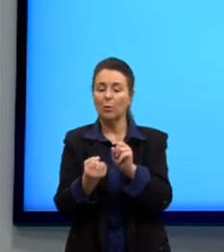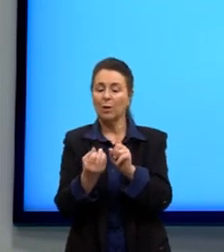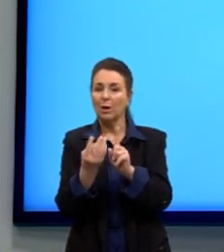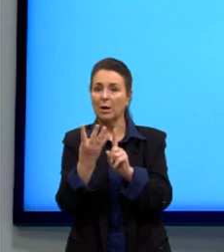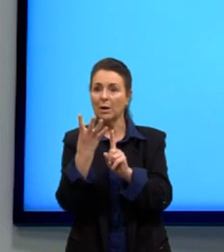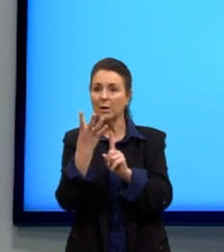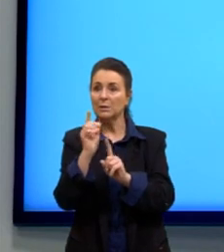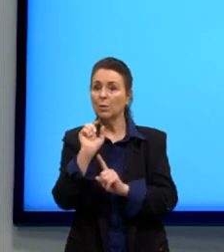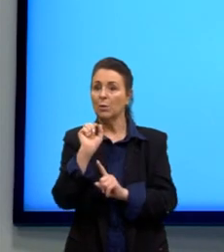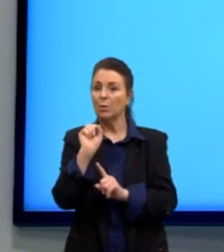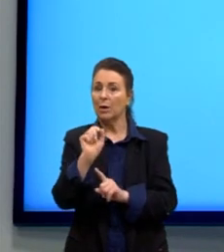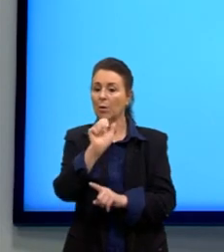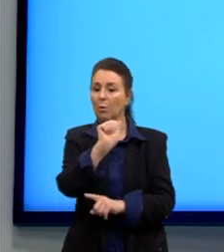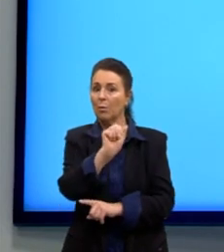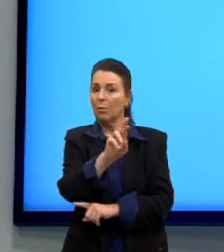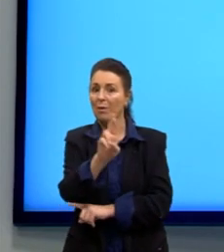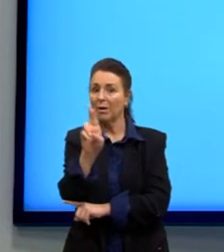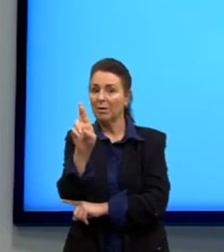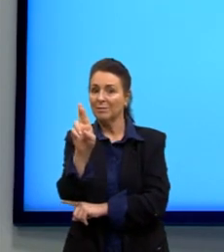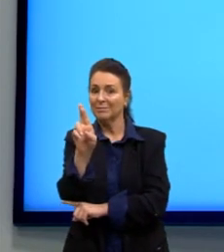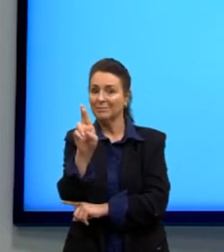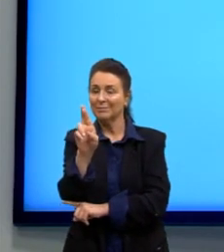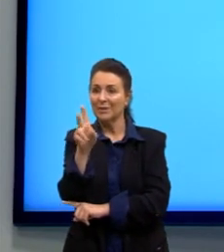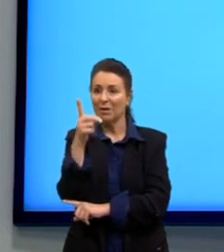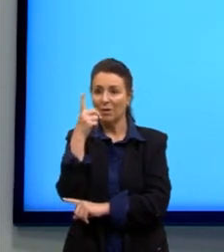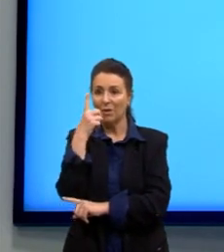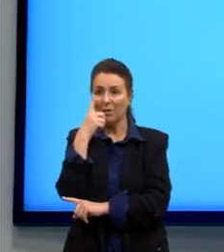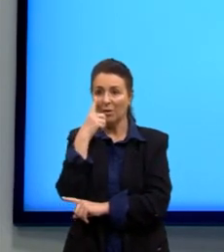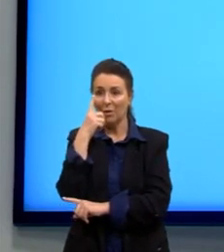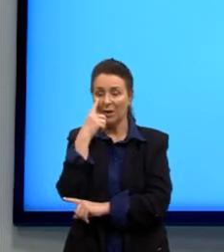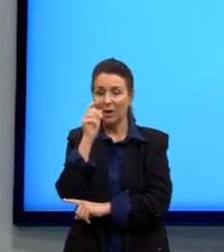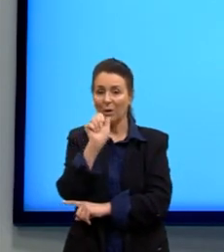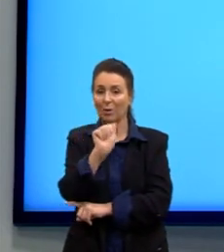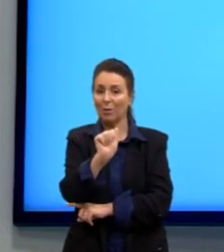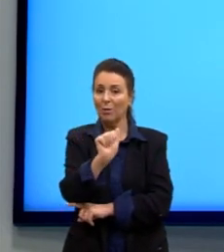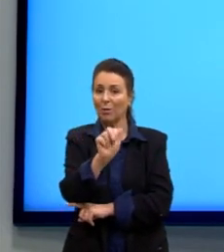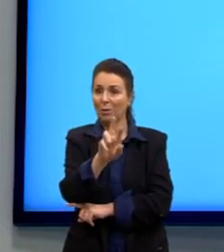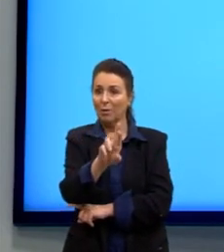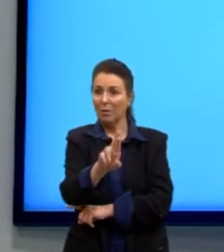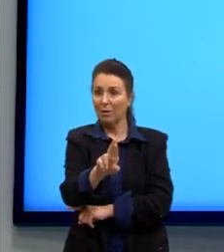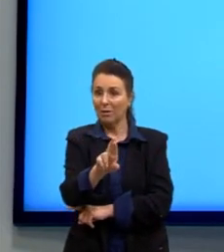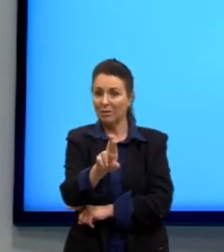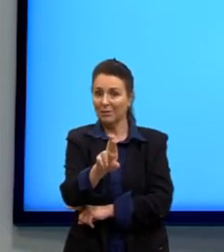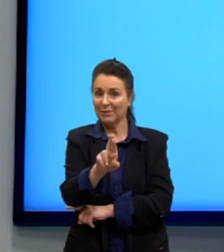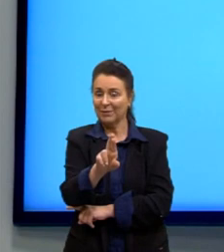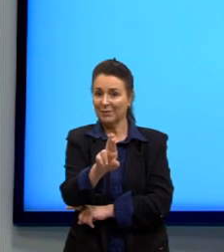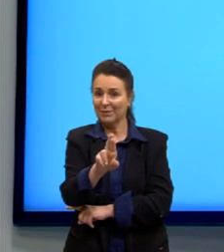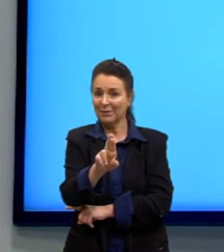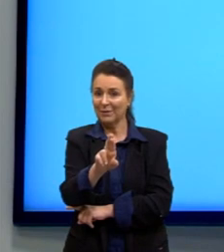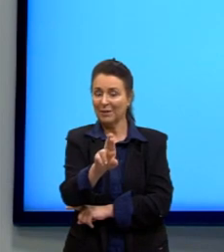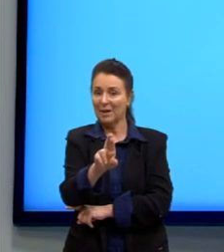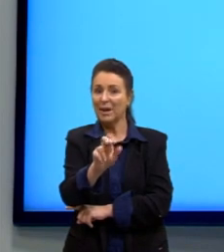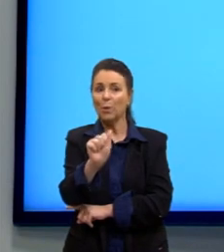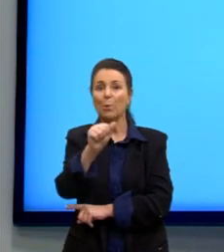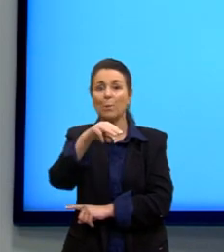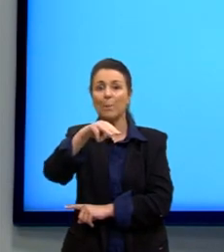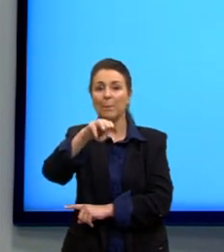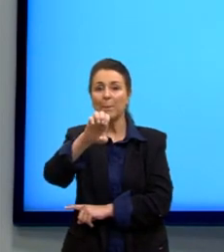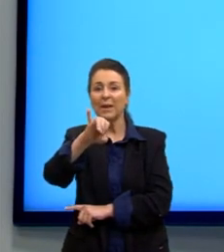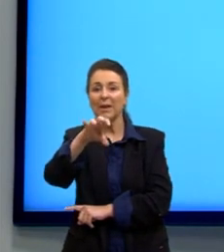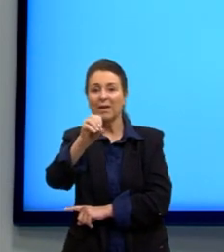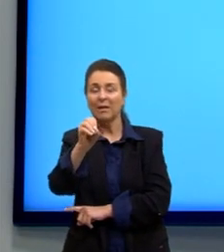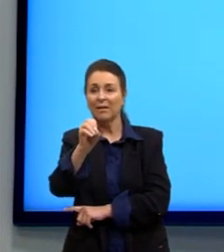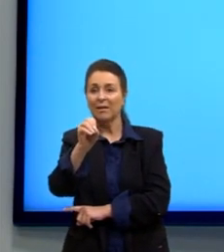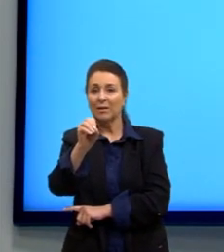gente tem é o quê? O ar. Vejam que, além de ser, de eu estar considerando o meio, eu também estou considerando